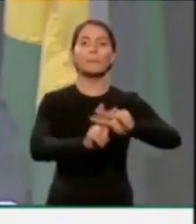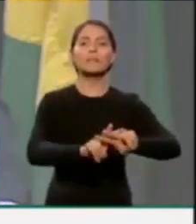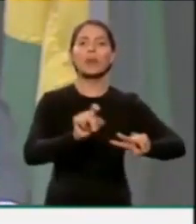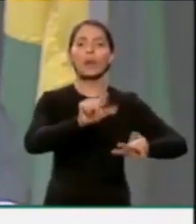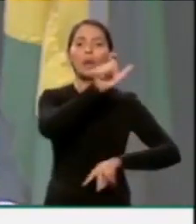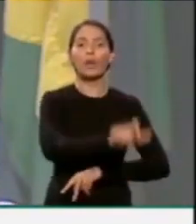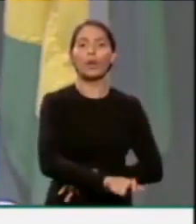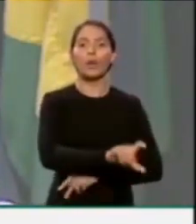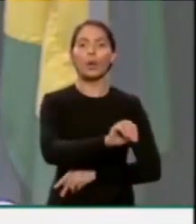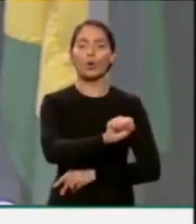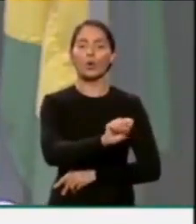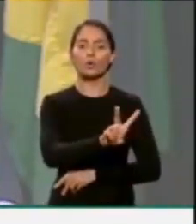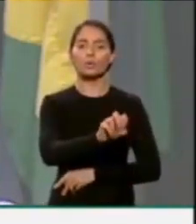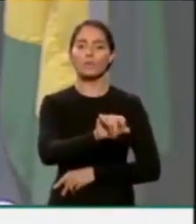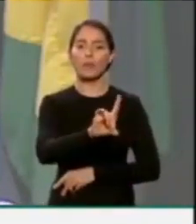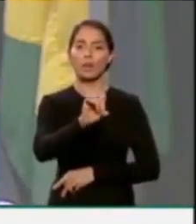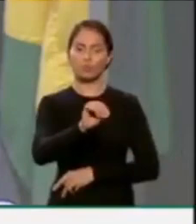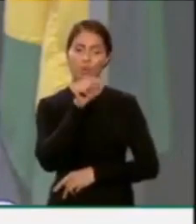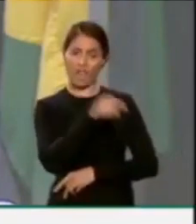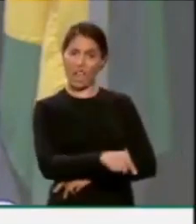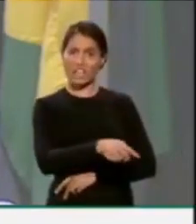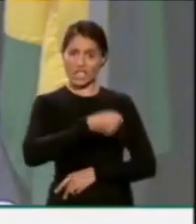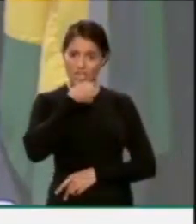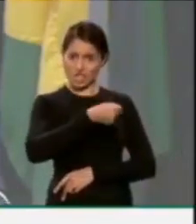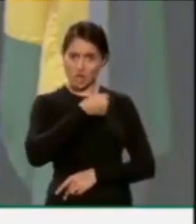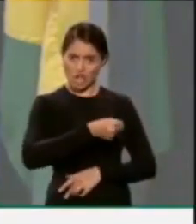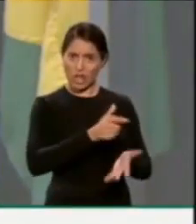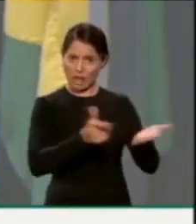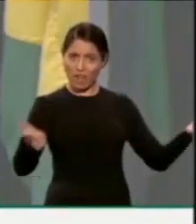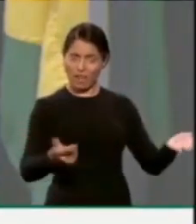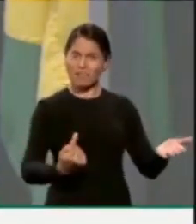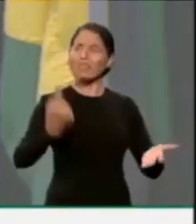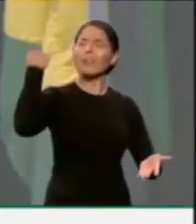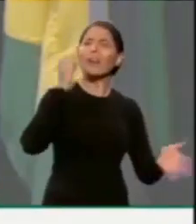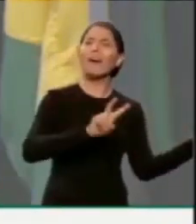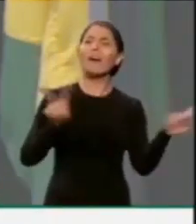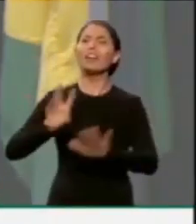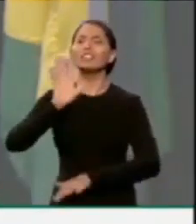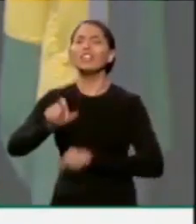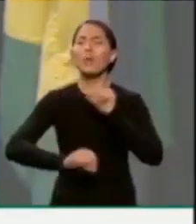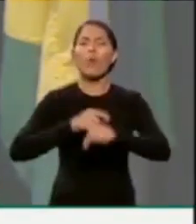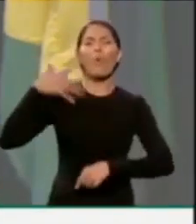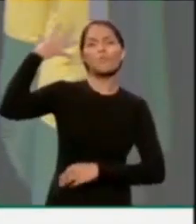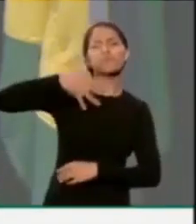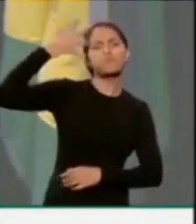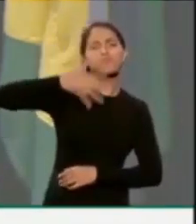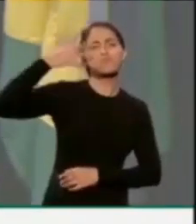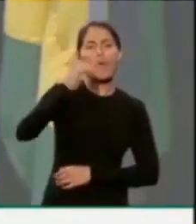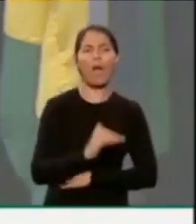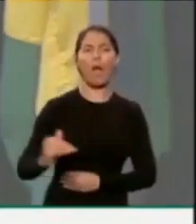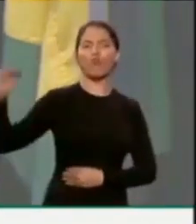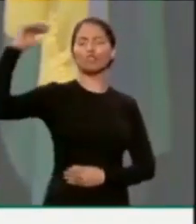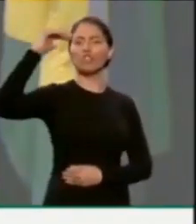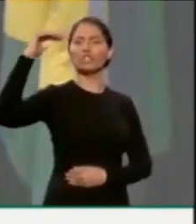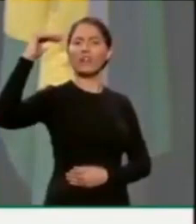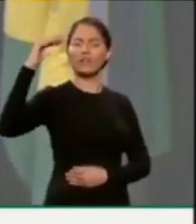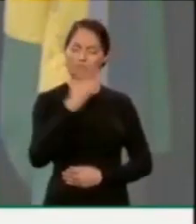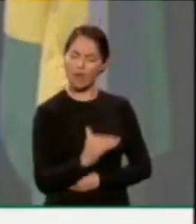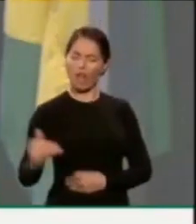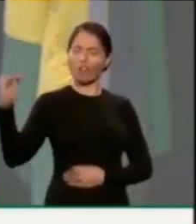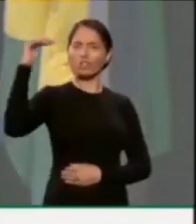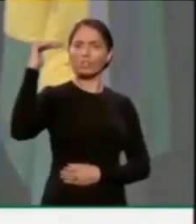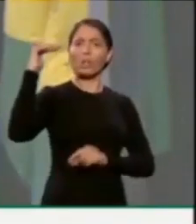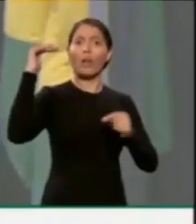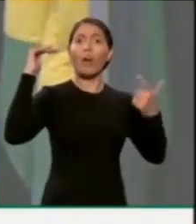Oswaldo Eustáquio. Esse jornalista que, na semana passada, eu já falava sobre essa escalada de autoritarismo que está sendo feita